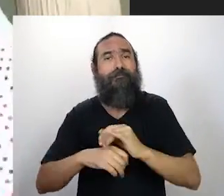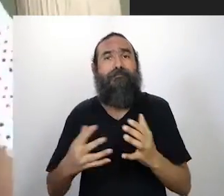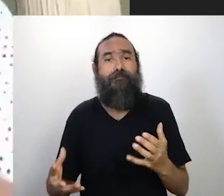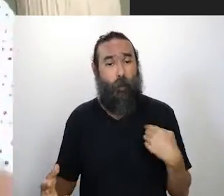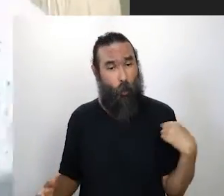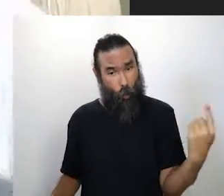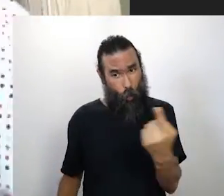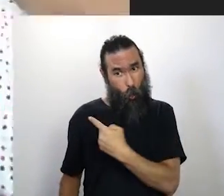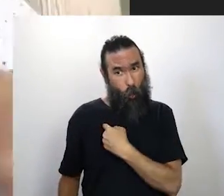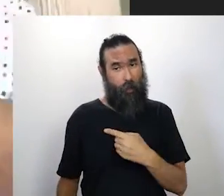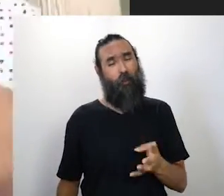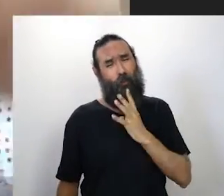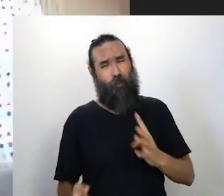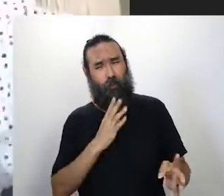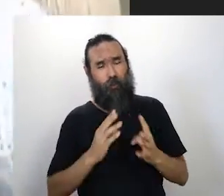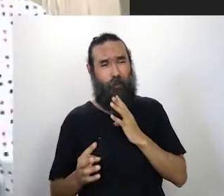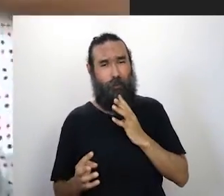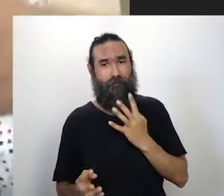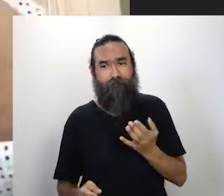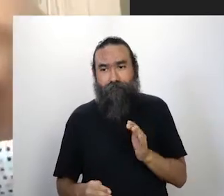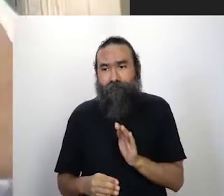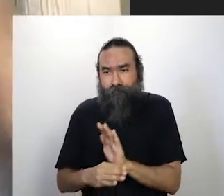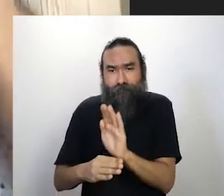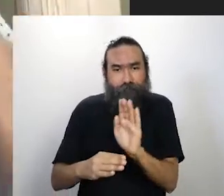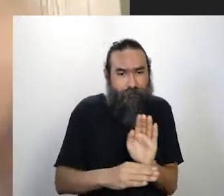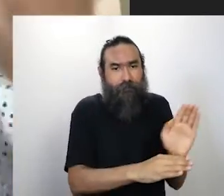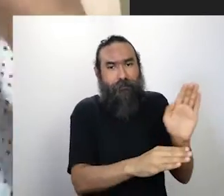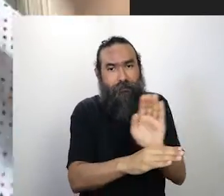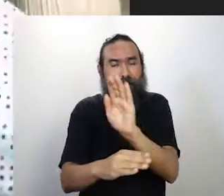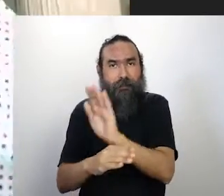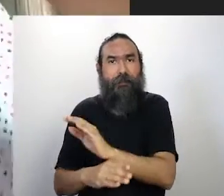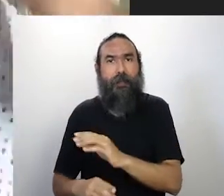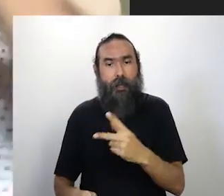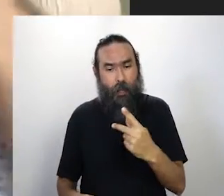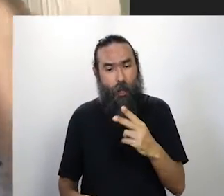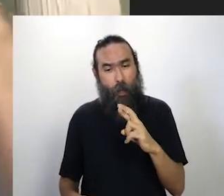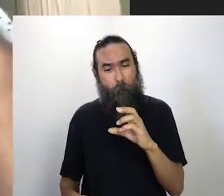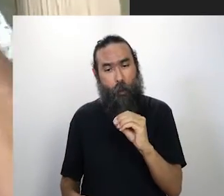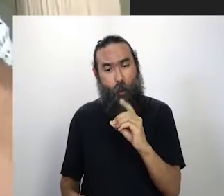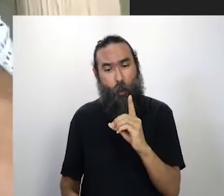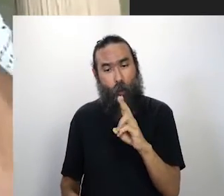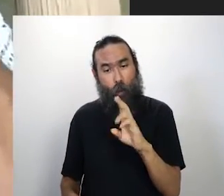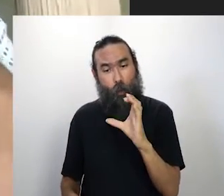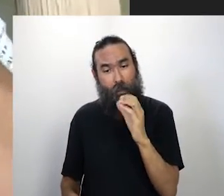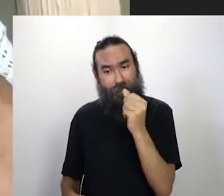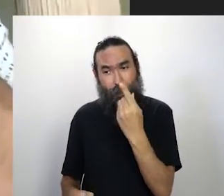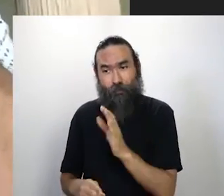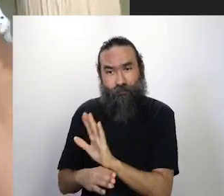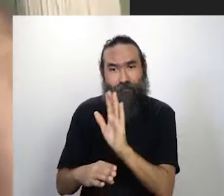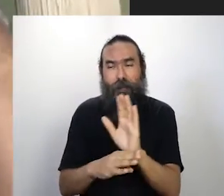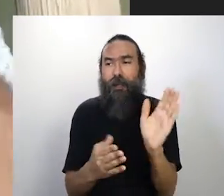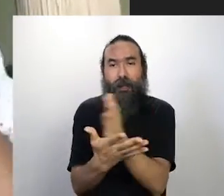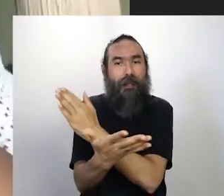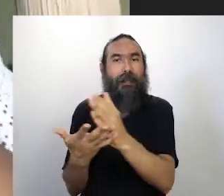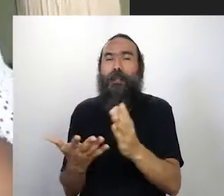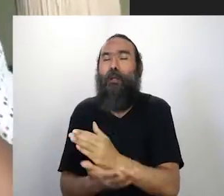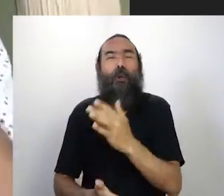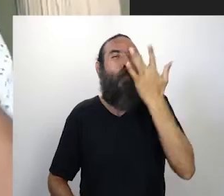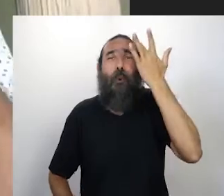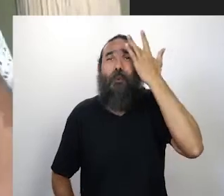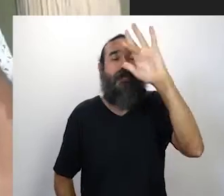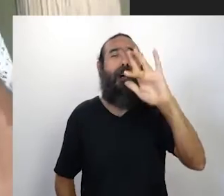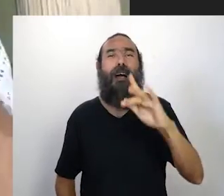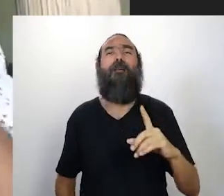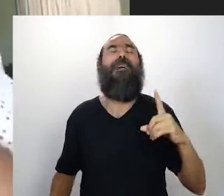mesmo assim, vai com um amigo, com um produtor, com uma produtora, mas os mestres da cultura popular e as mestres não sabem como mexer com isso, está muito